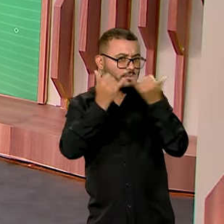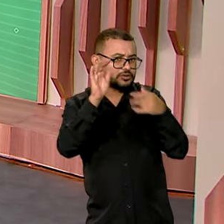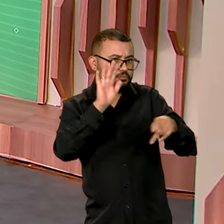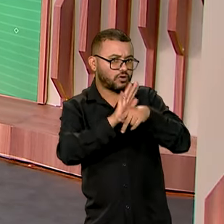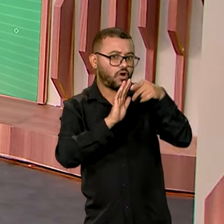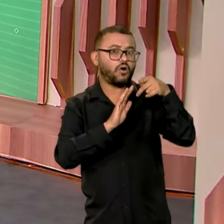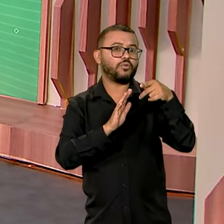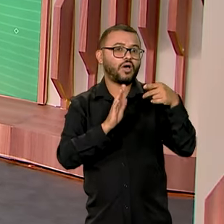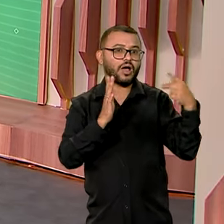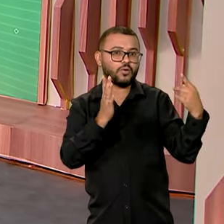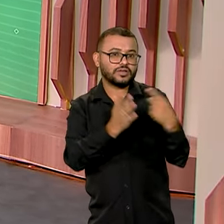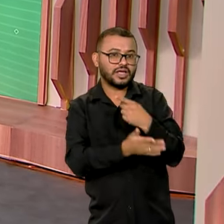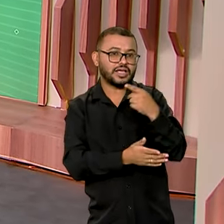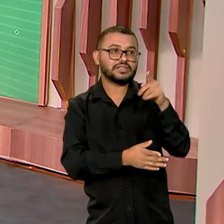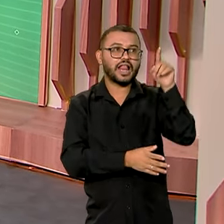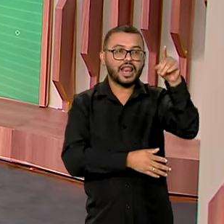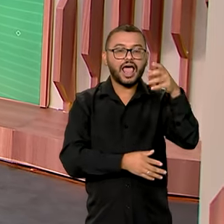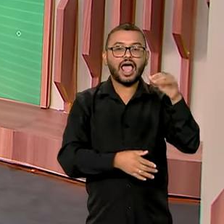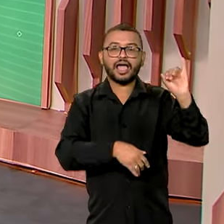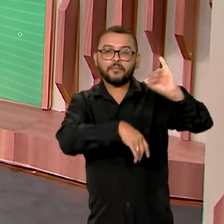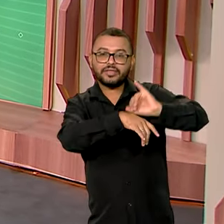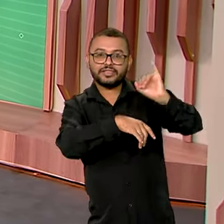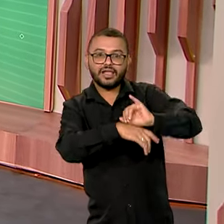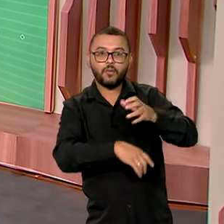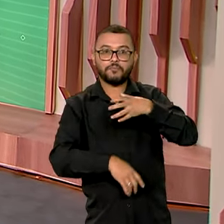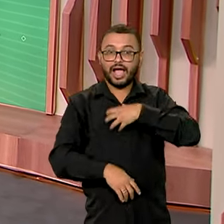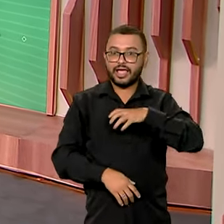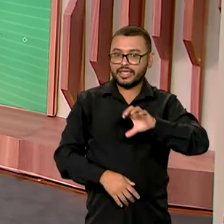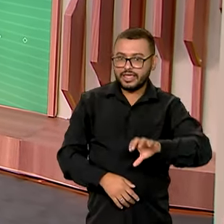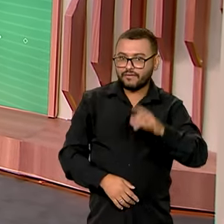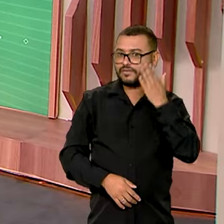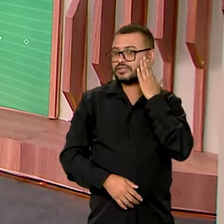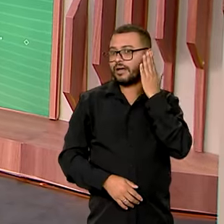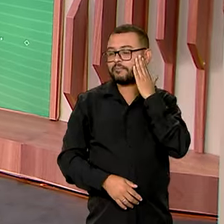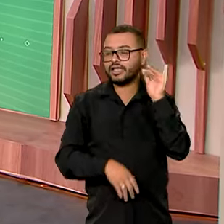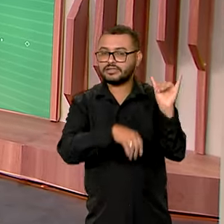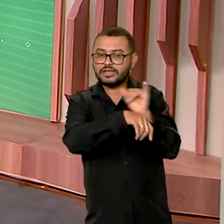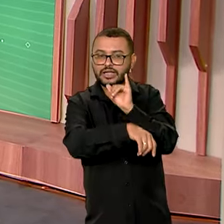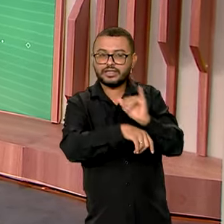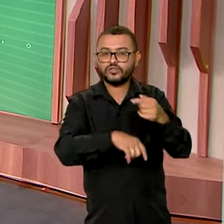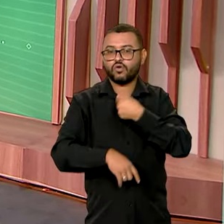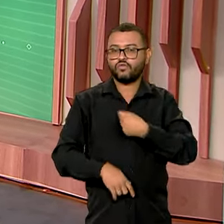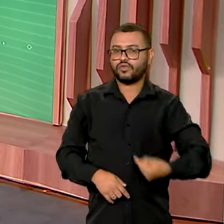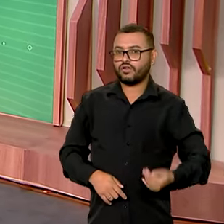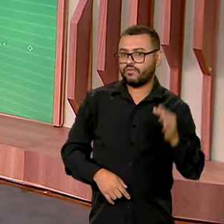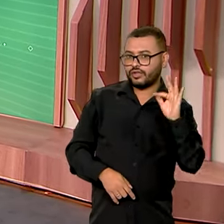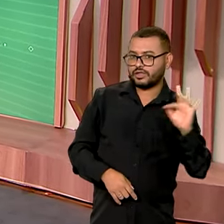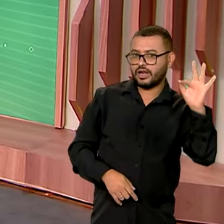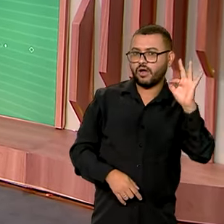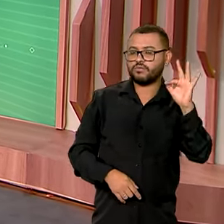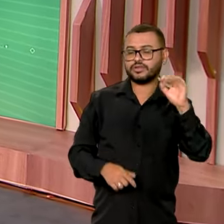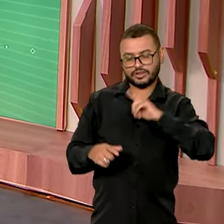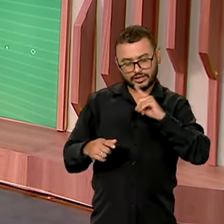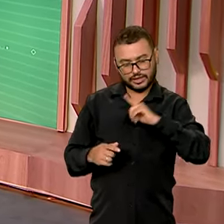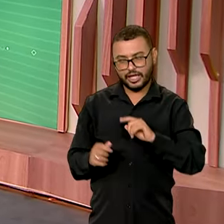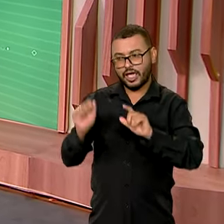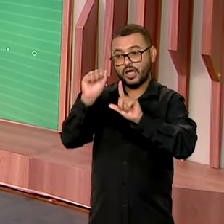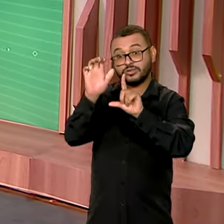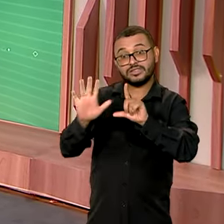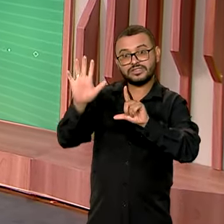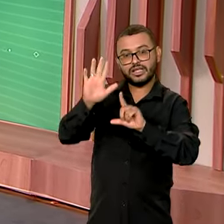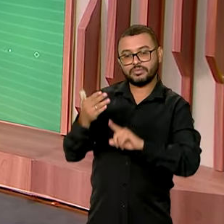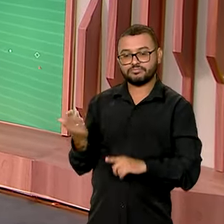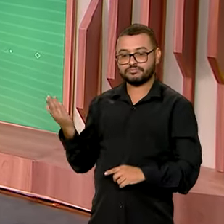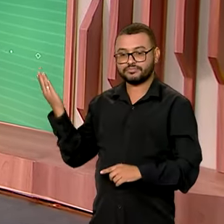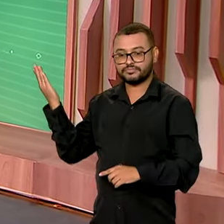sobre essa capital baiana. Vamos ver as ações do governo federal por lá com dados da plataforma Comunica